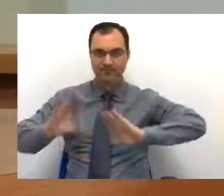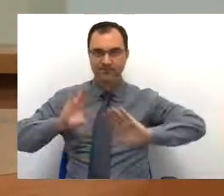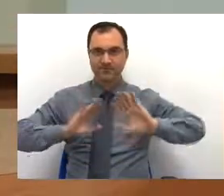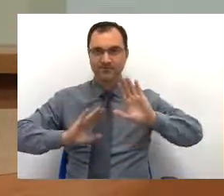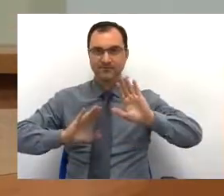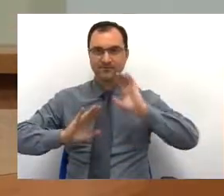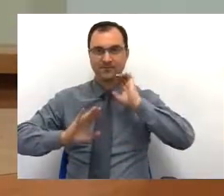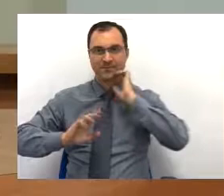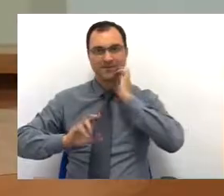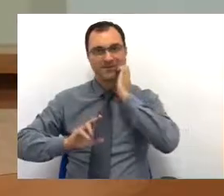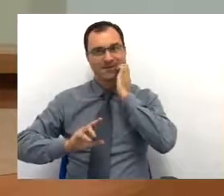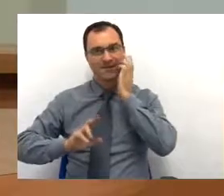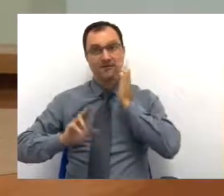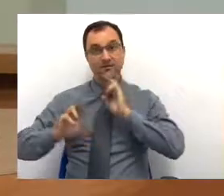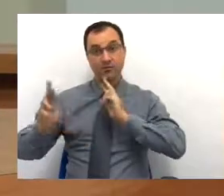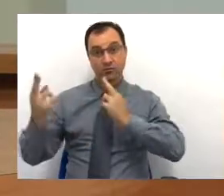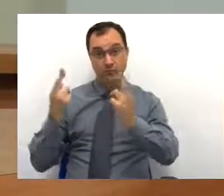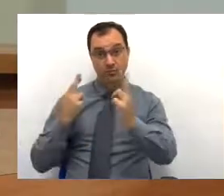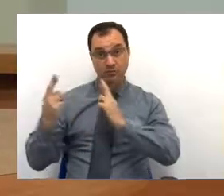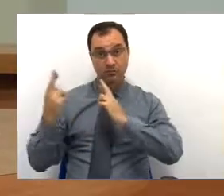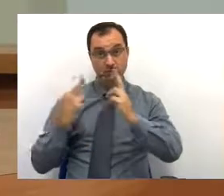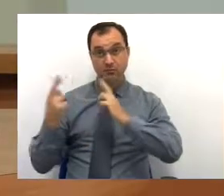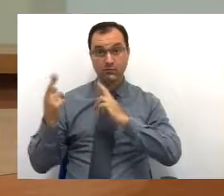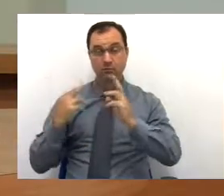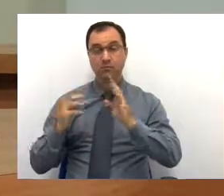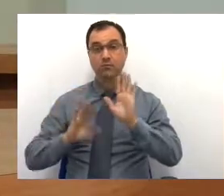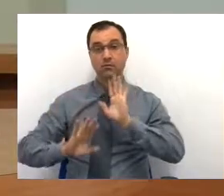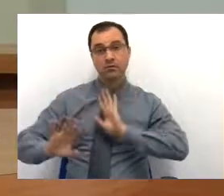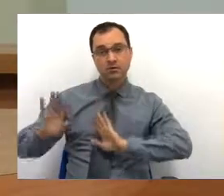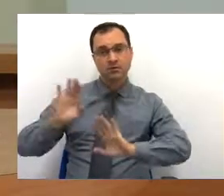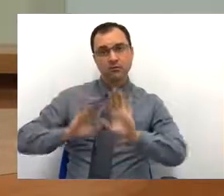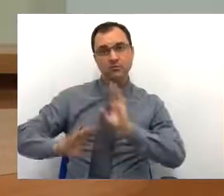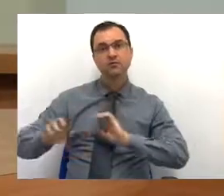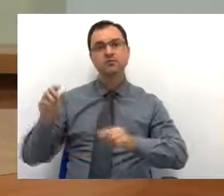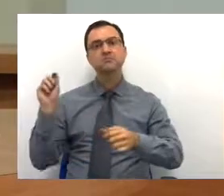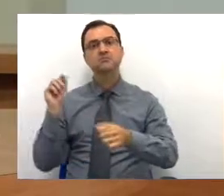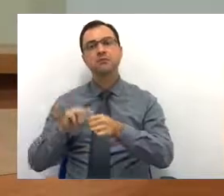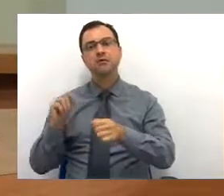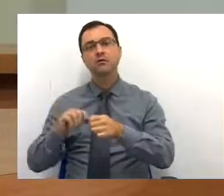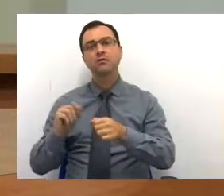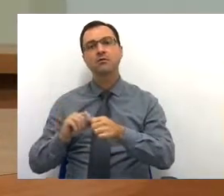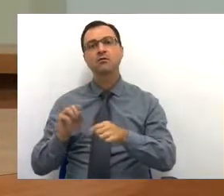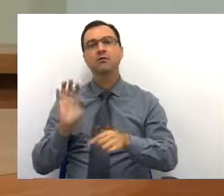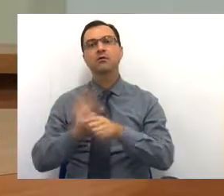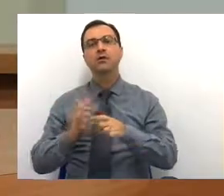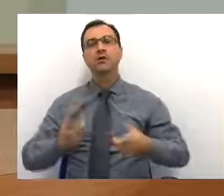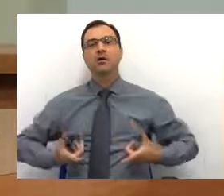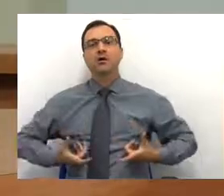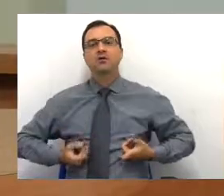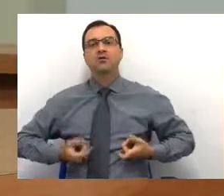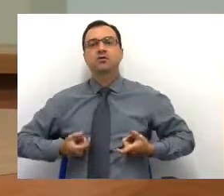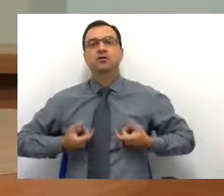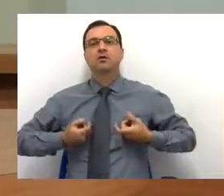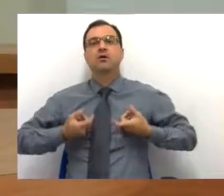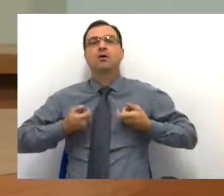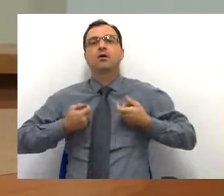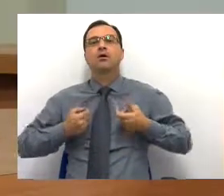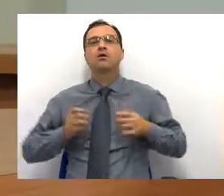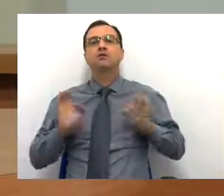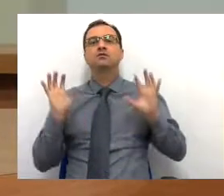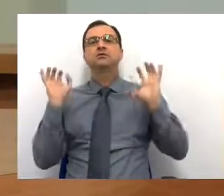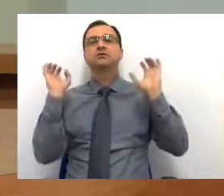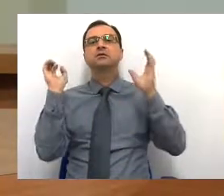saber que você me respondesse qual a prevenção que você está fazendo para esse câncer que está abominando o país